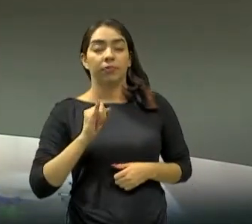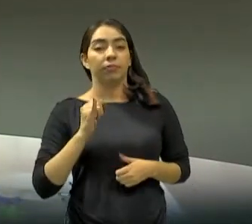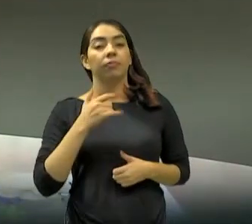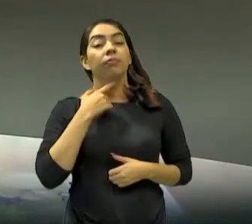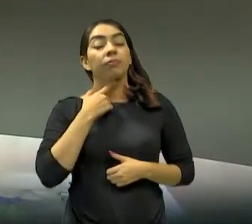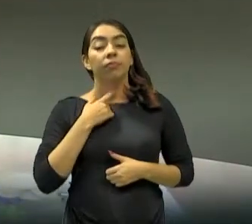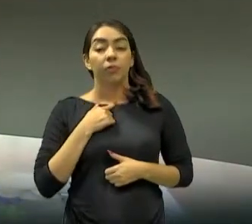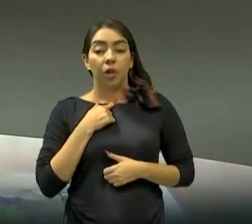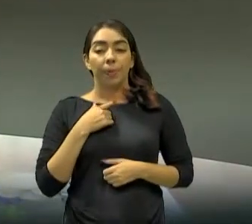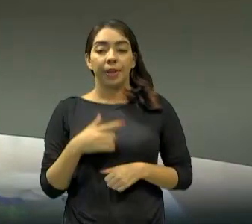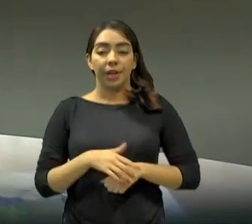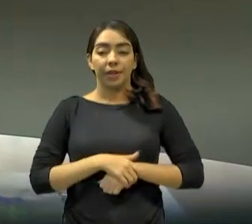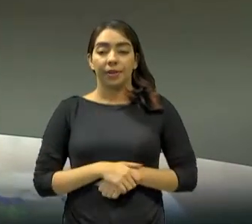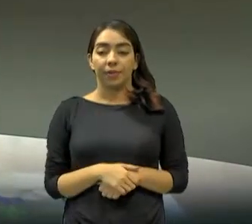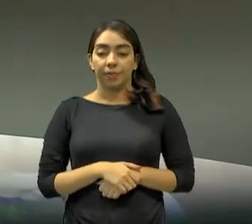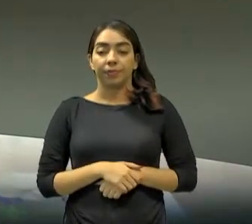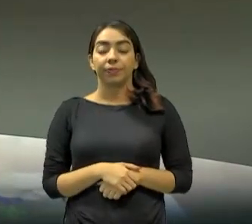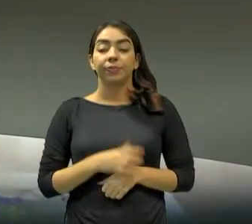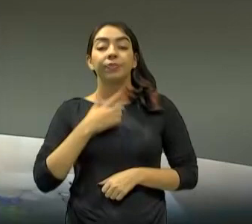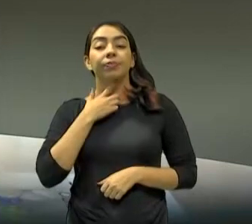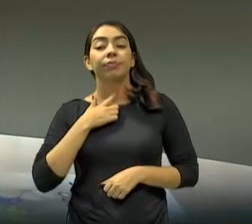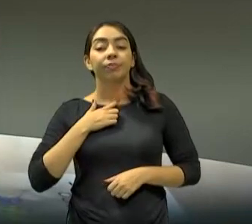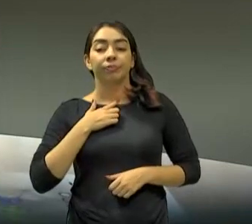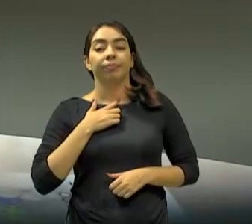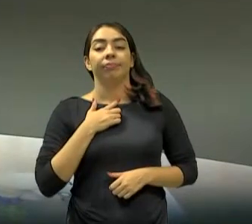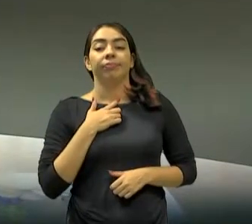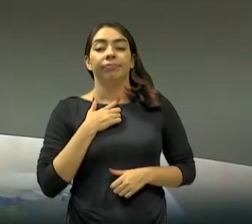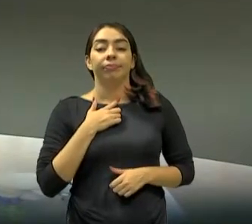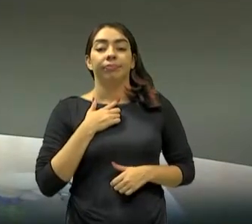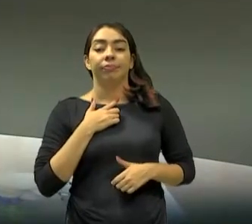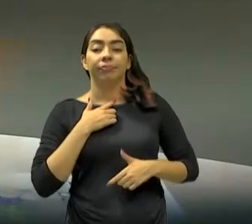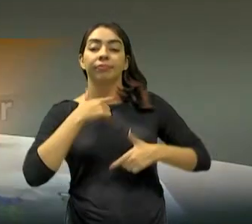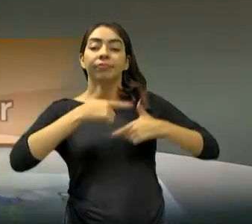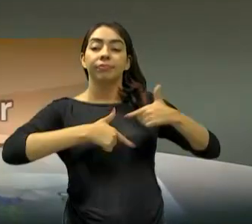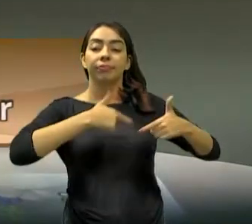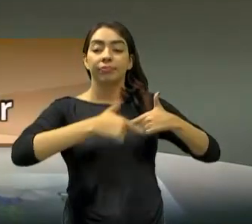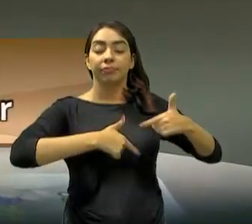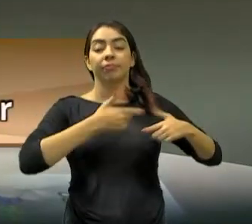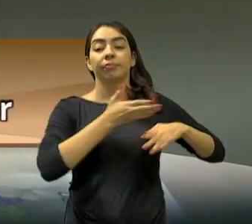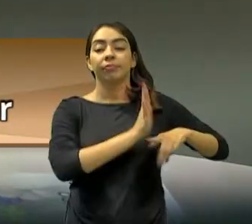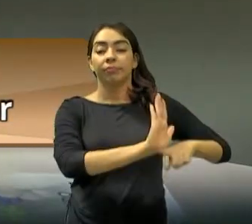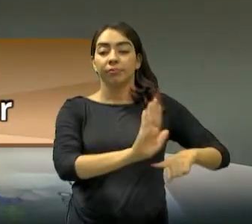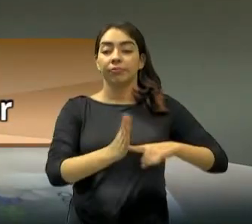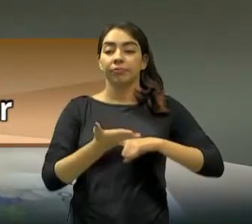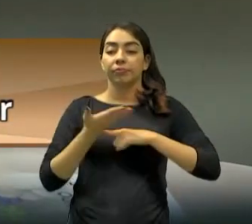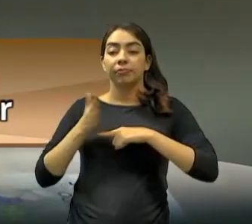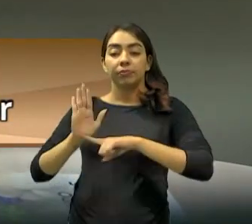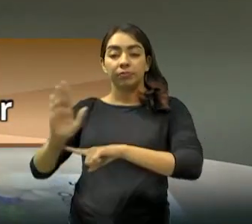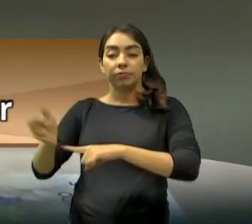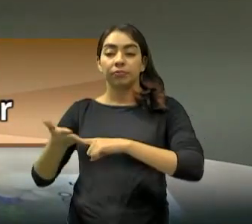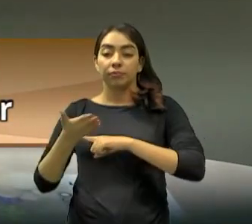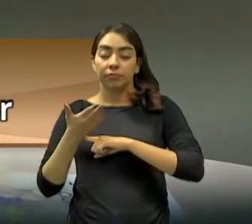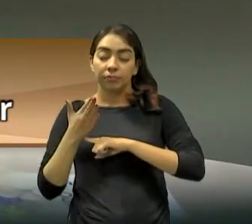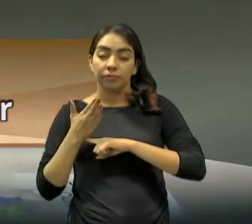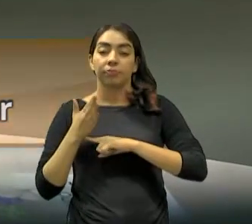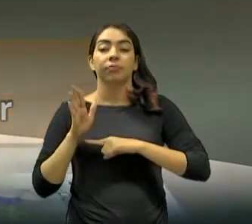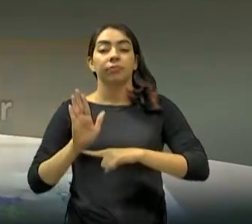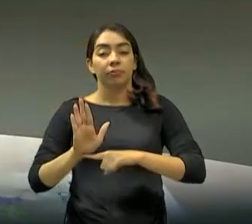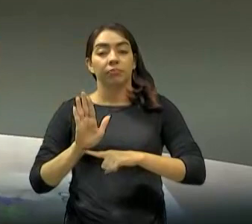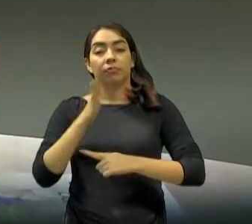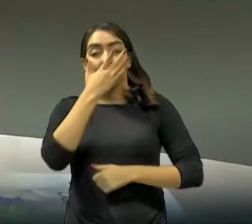Porém, essa cooperação interna, ela vem dessa junção de fatores, da harmonia, ou seja, das pessoas,